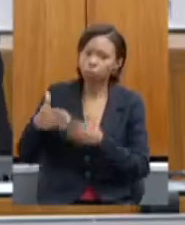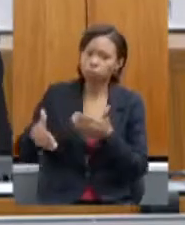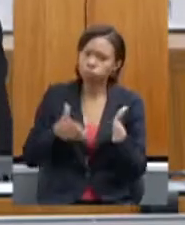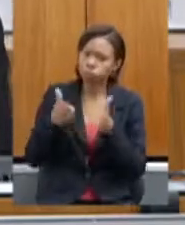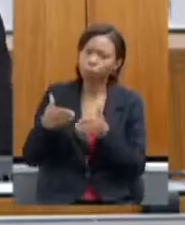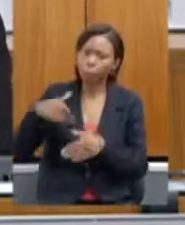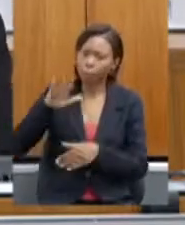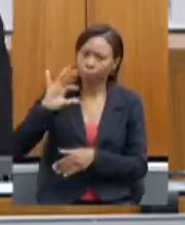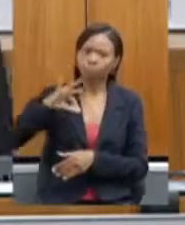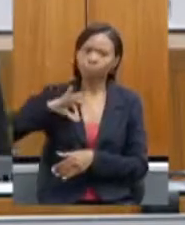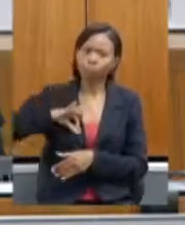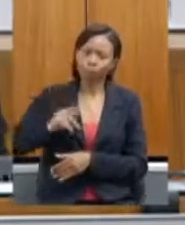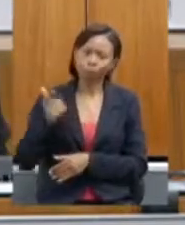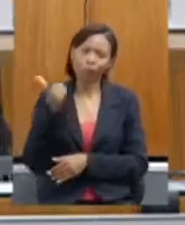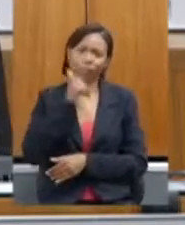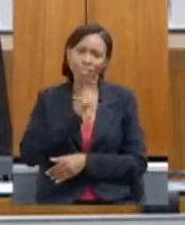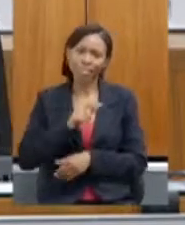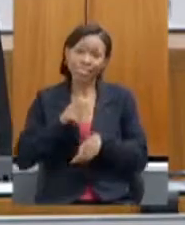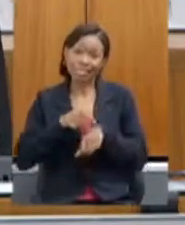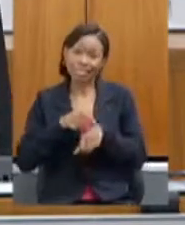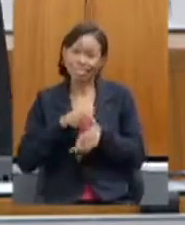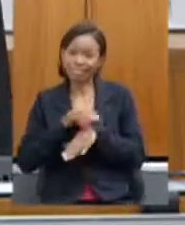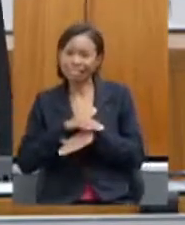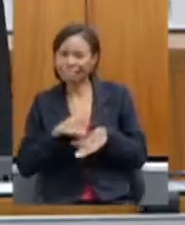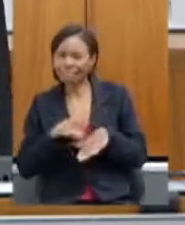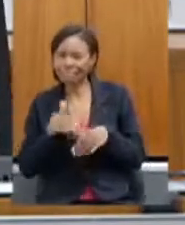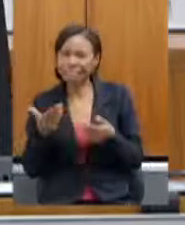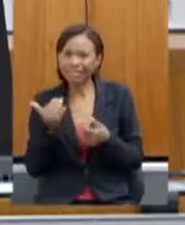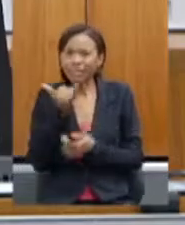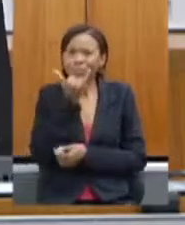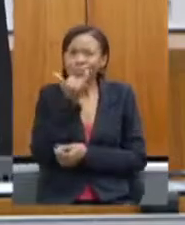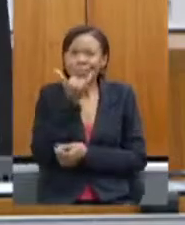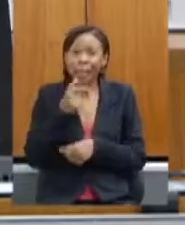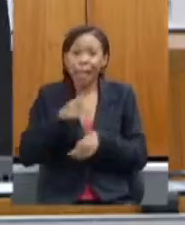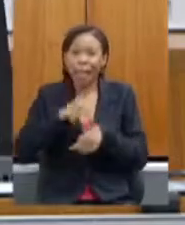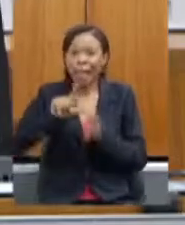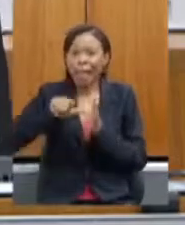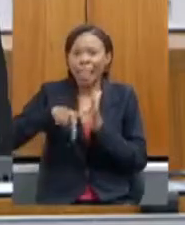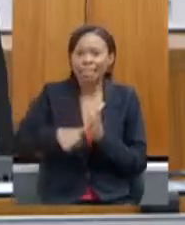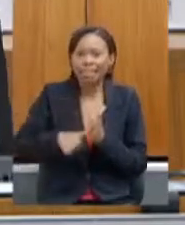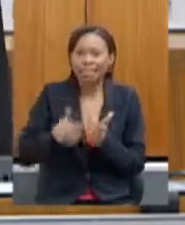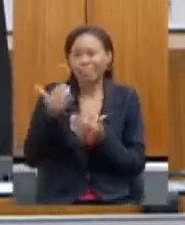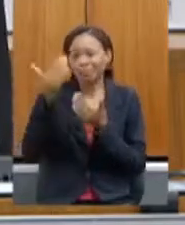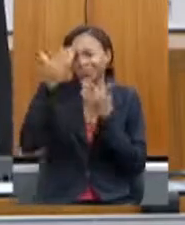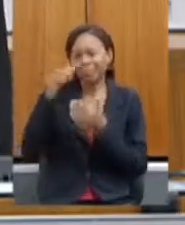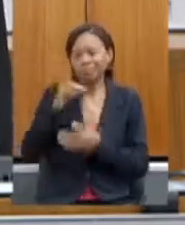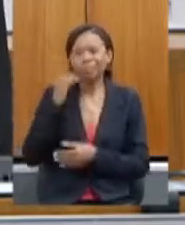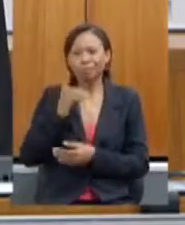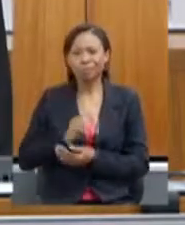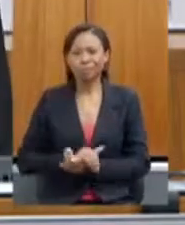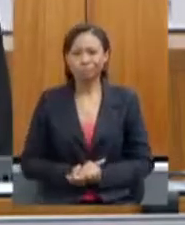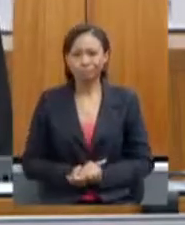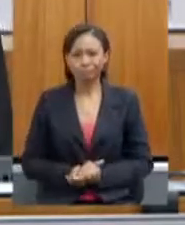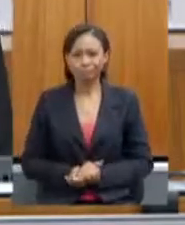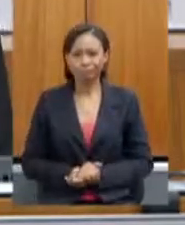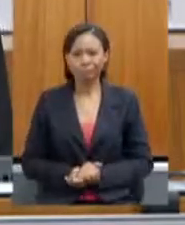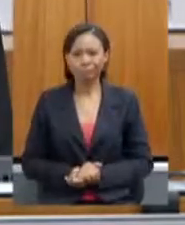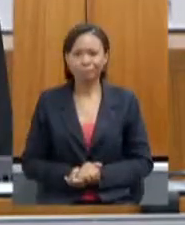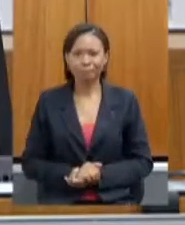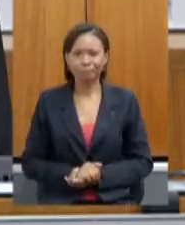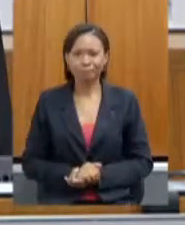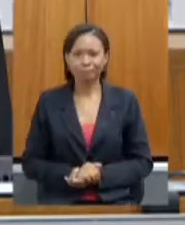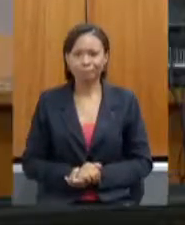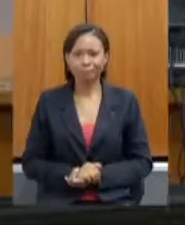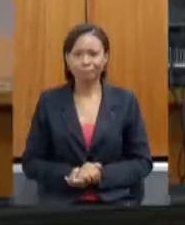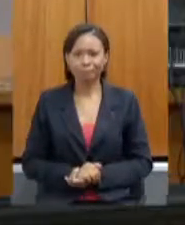renda. bem, meu tempo já vence. Então, desculpa que eu atraso, obrigada, deputado. Deputado João